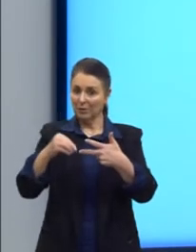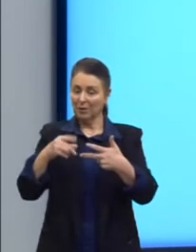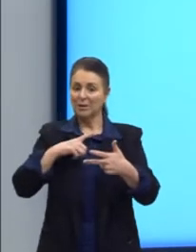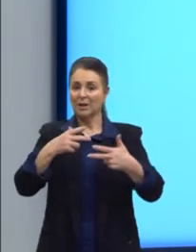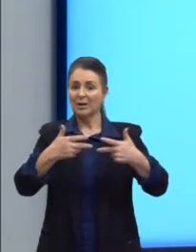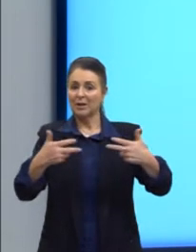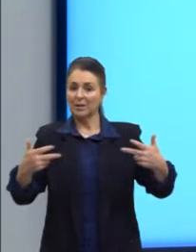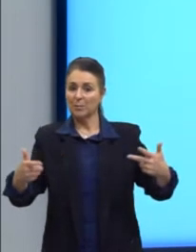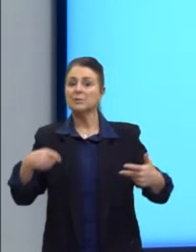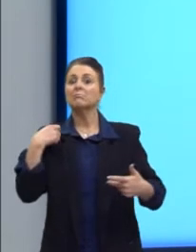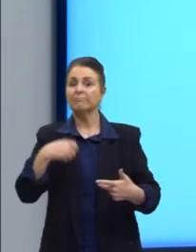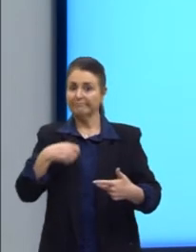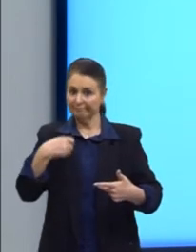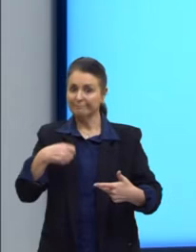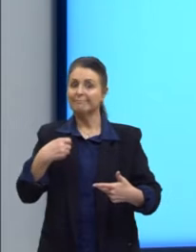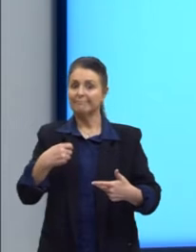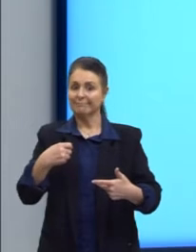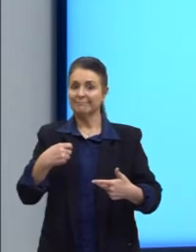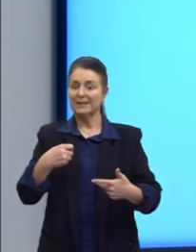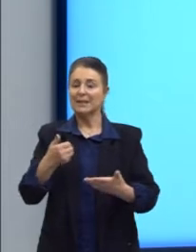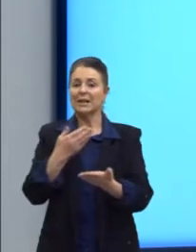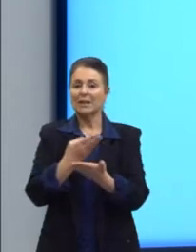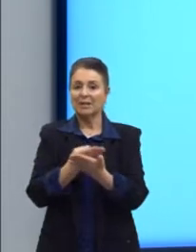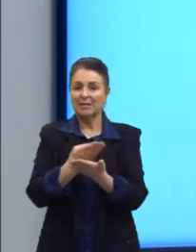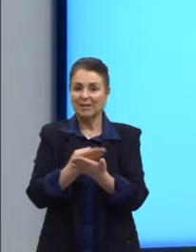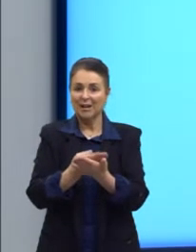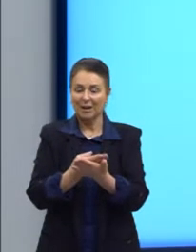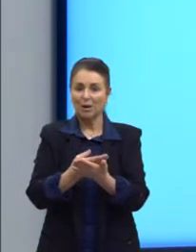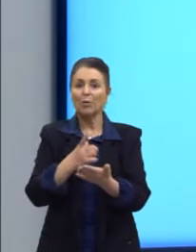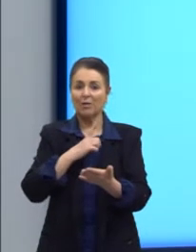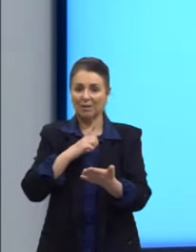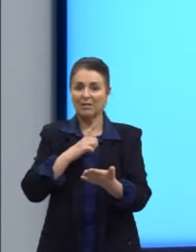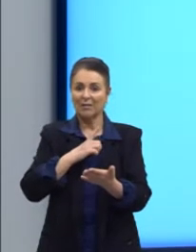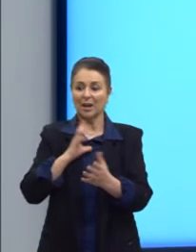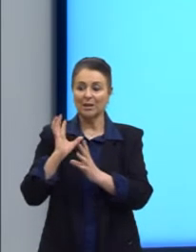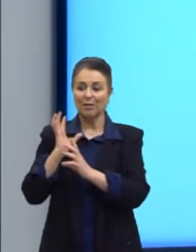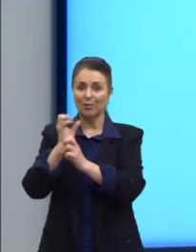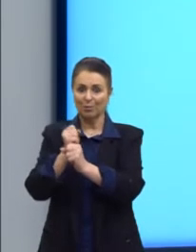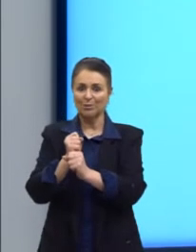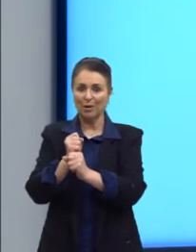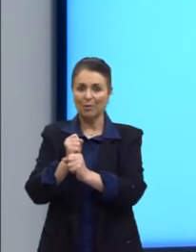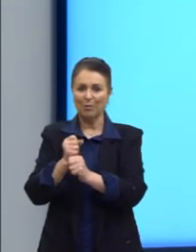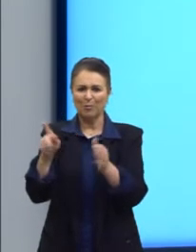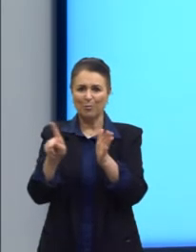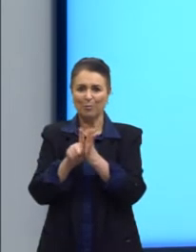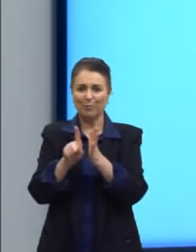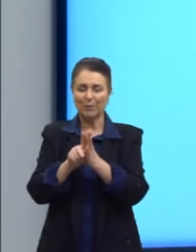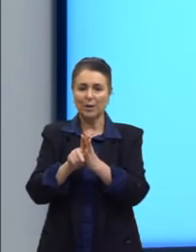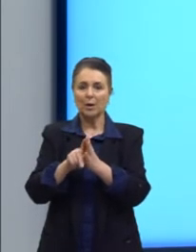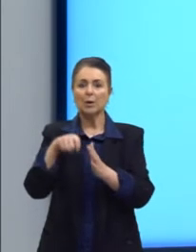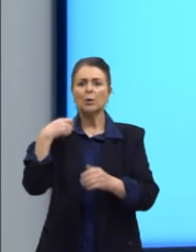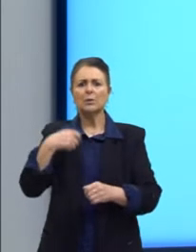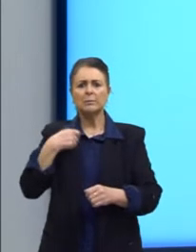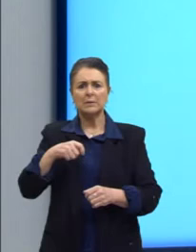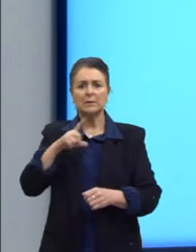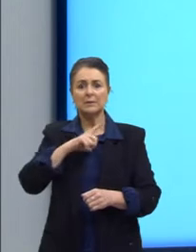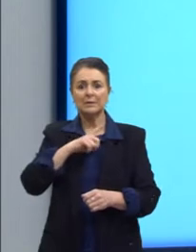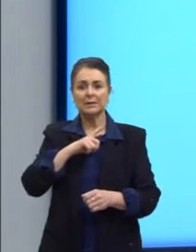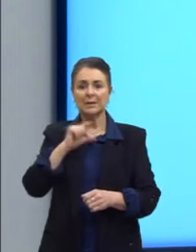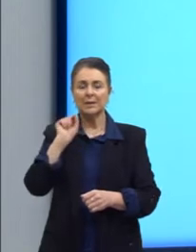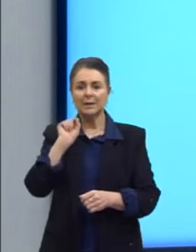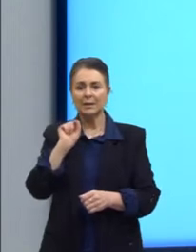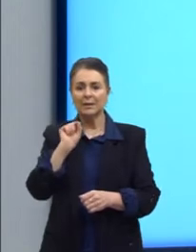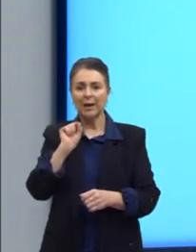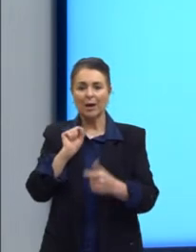elementos que são necessários na nossa aula. Só sobre conclusão também fala sobre isso. O que precisa ir? Quem, o quê,